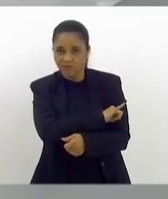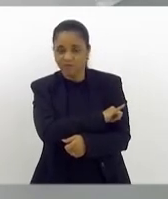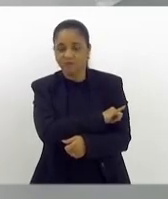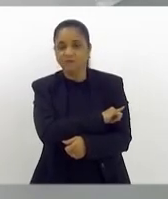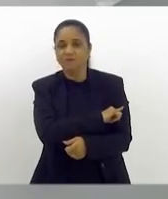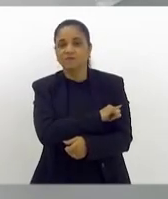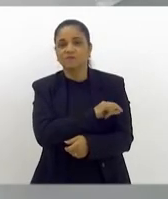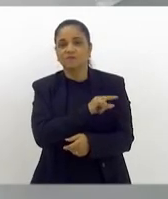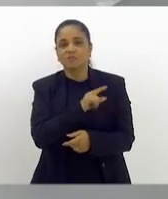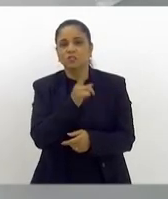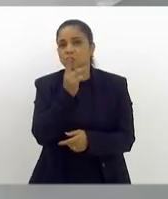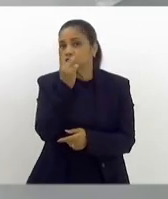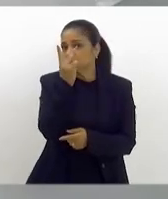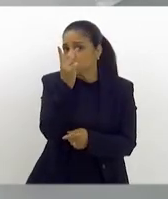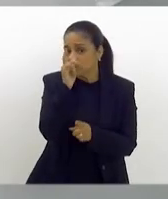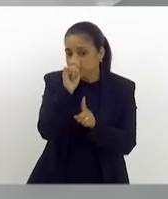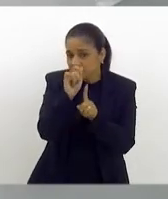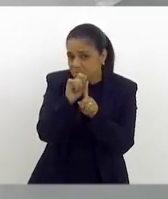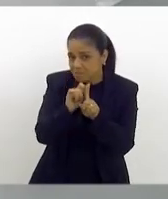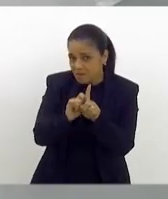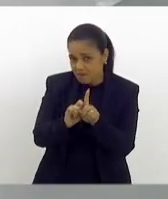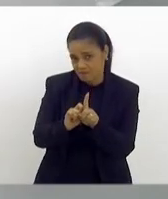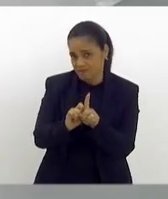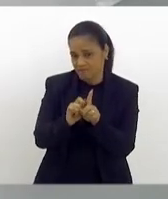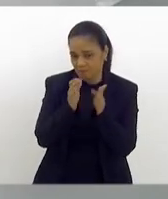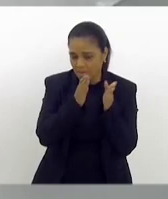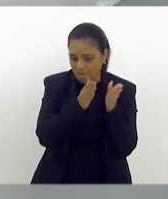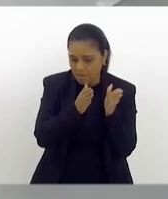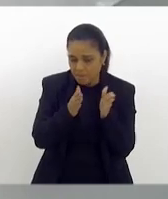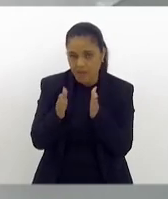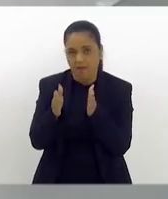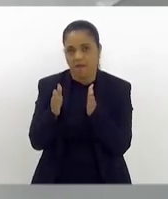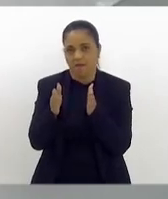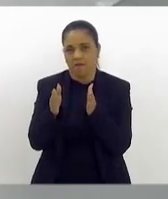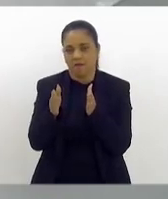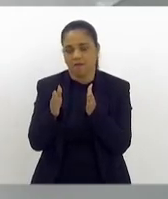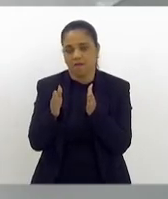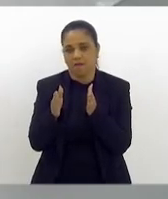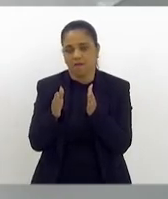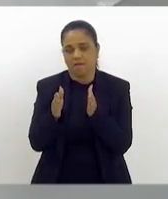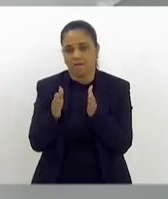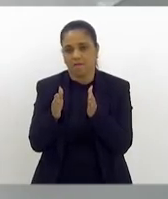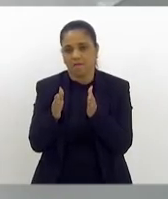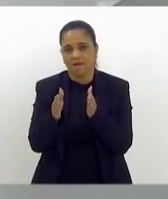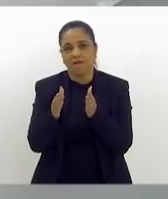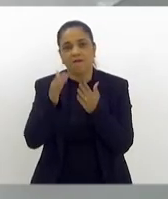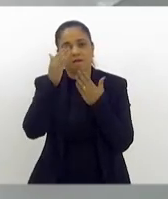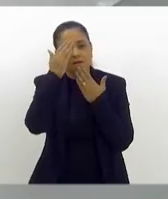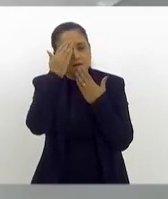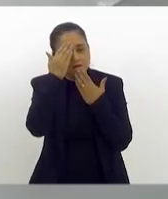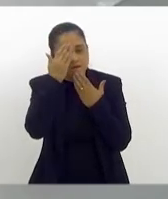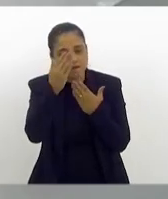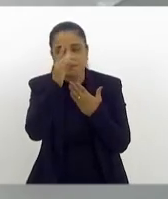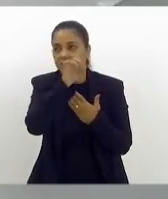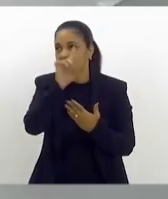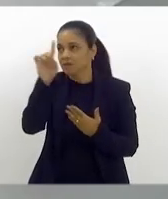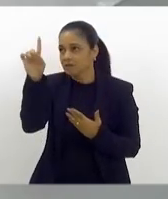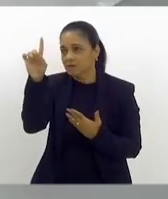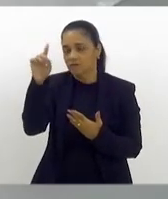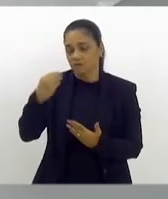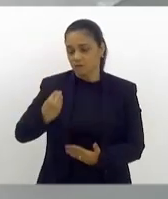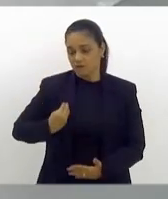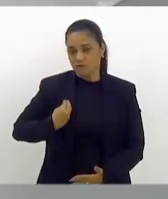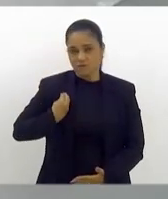nesses dois meses. E eu quero agradecer a Deus pela vida do meu